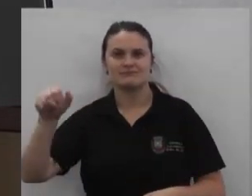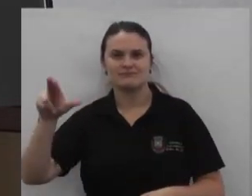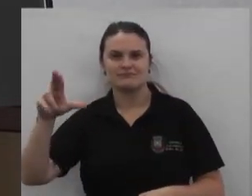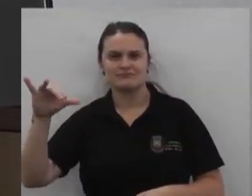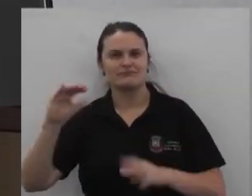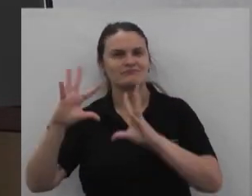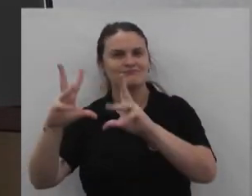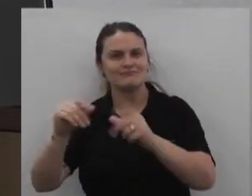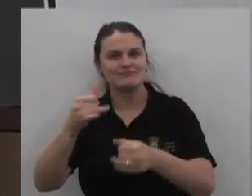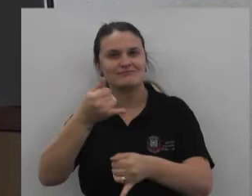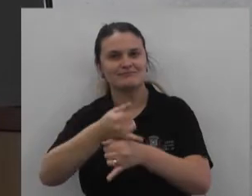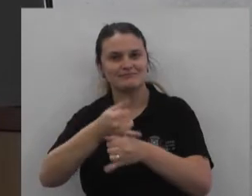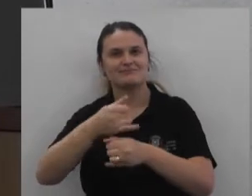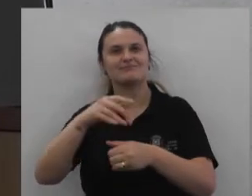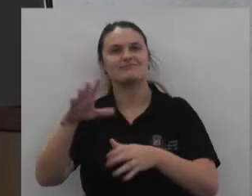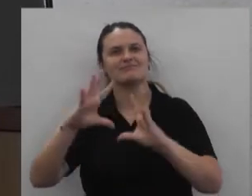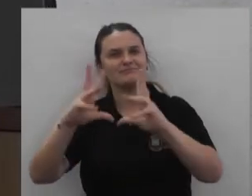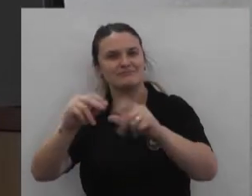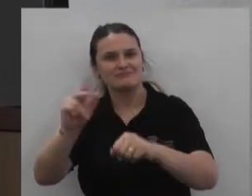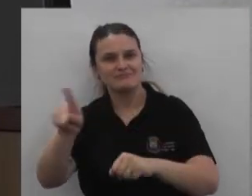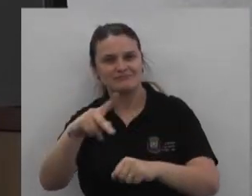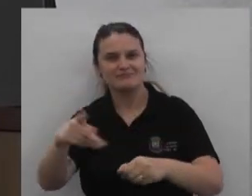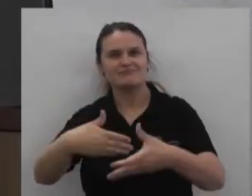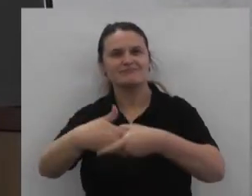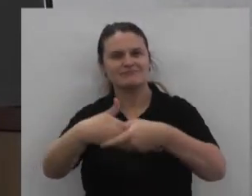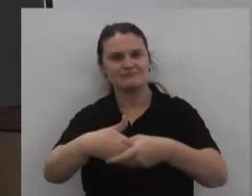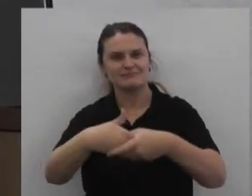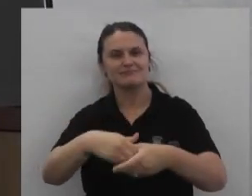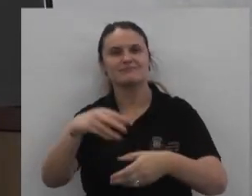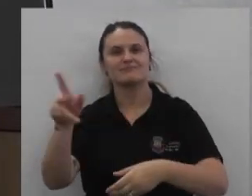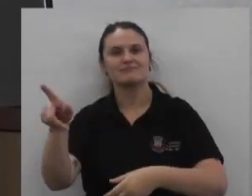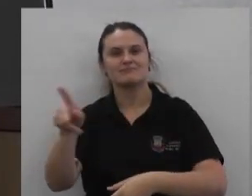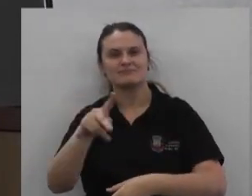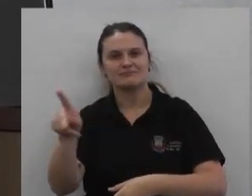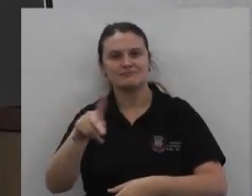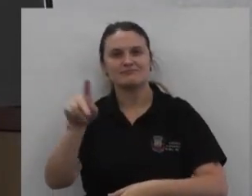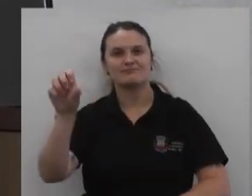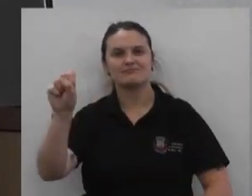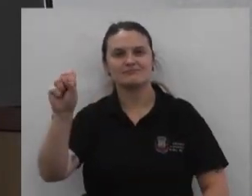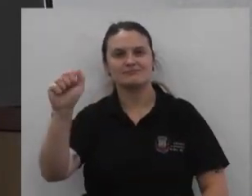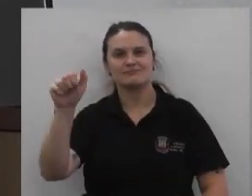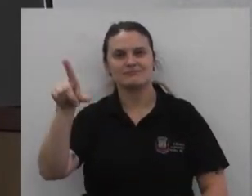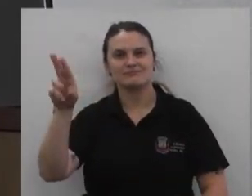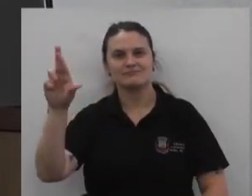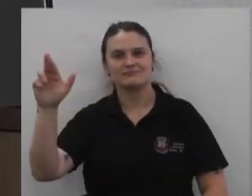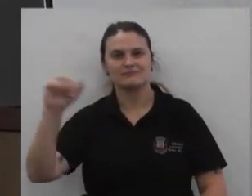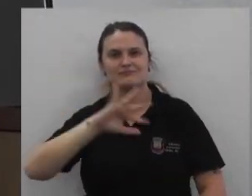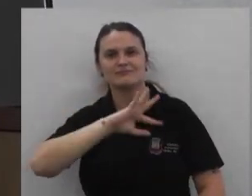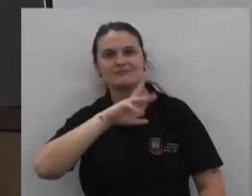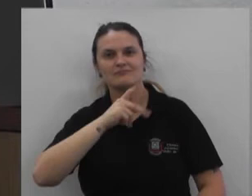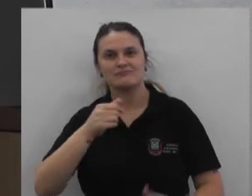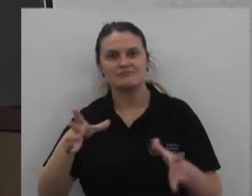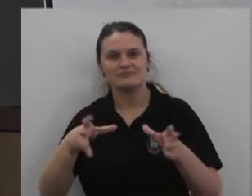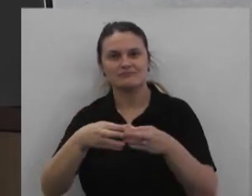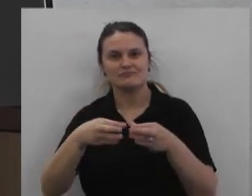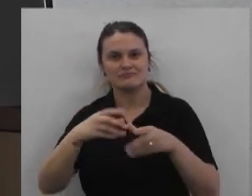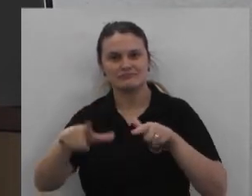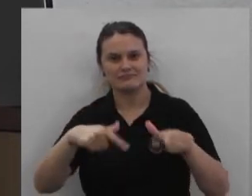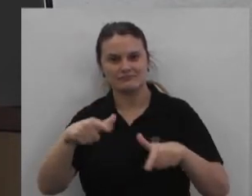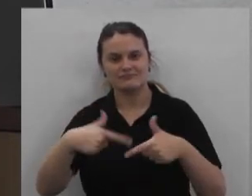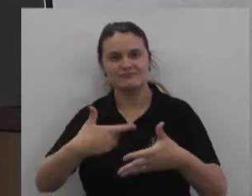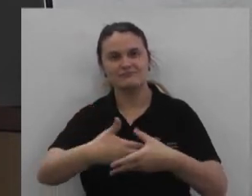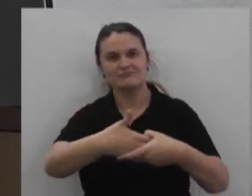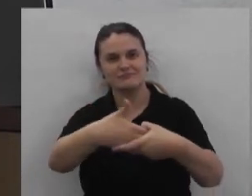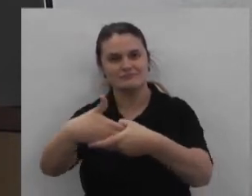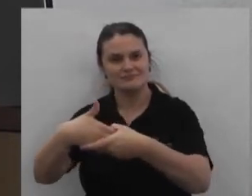diretoras Cumprimentar a nossa secretária de educação A Sandra Leão E toda a sua equipe Cumprimentar os demais